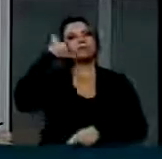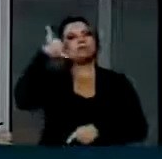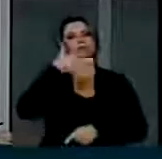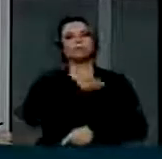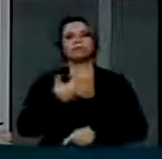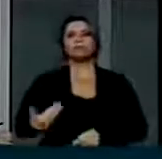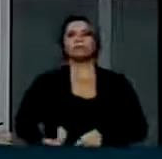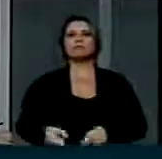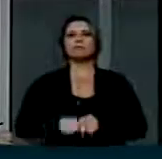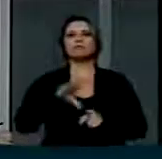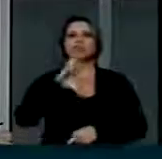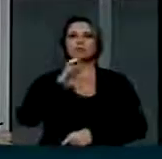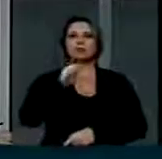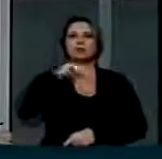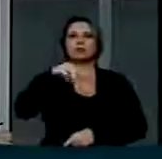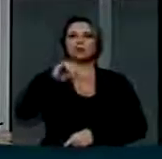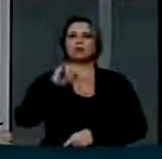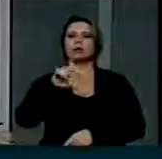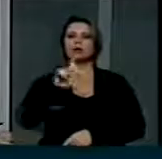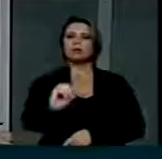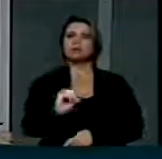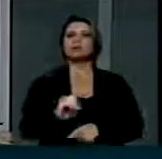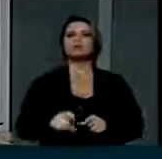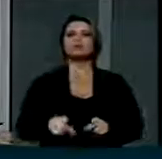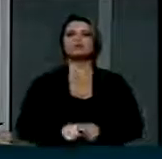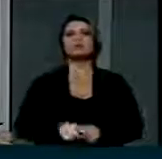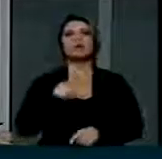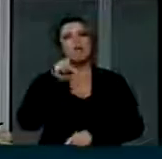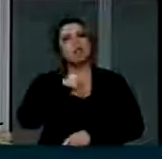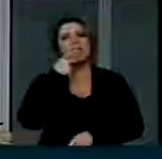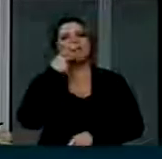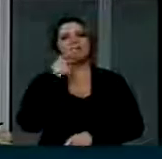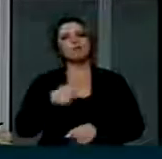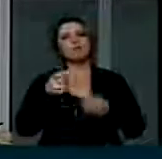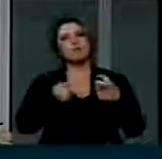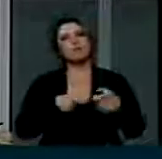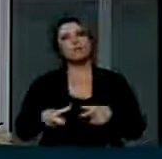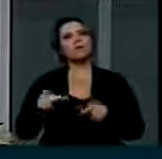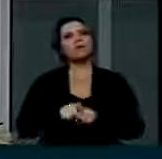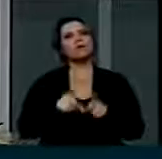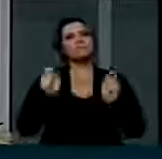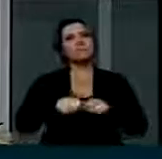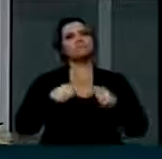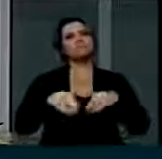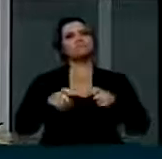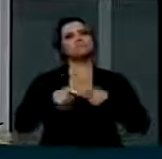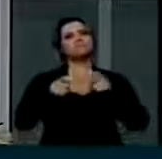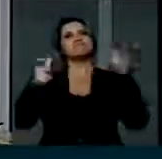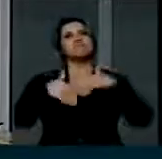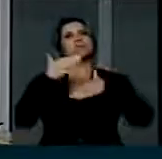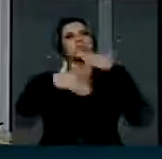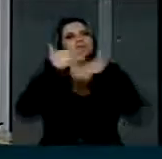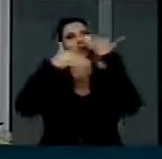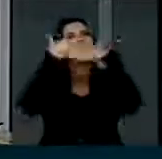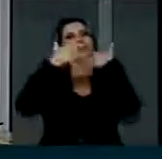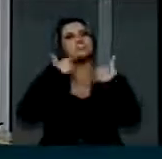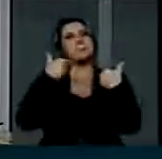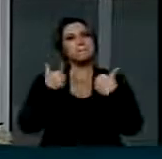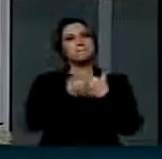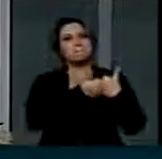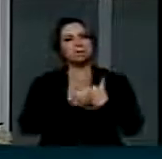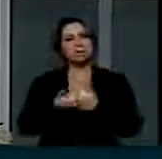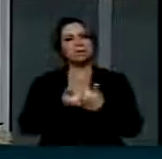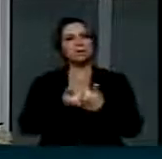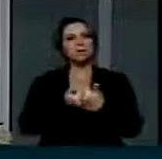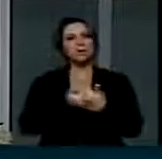governador Camilo. Aquela é uma região de grande potencial, inclusive pela fronteira com a